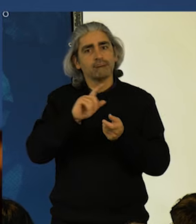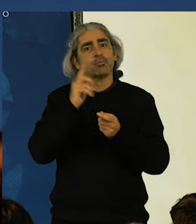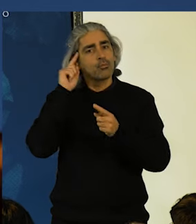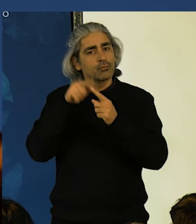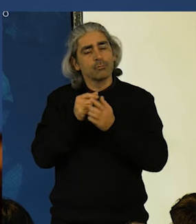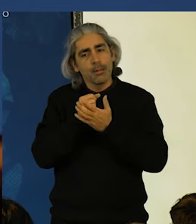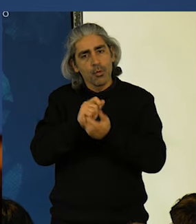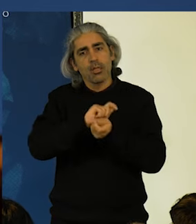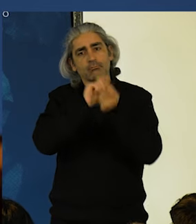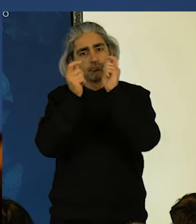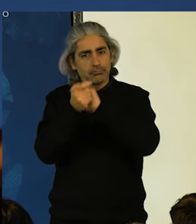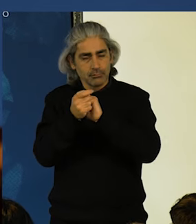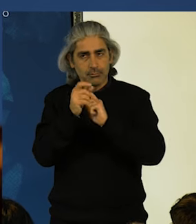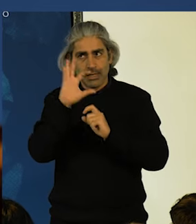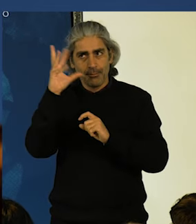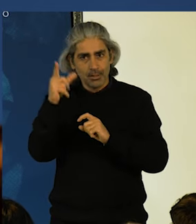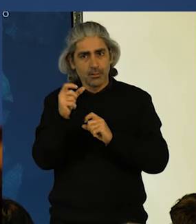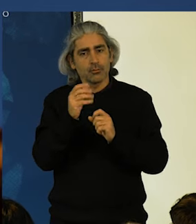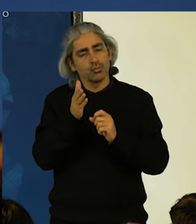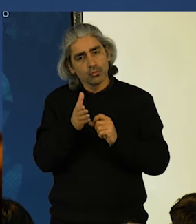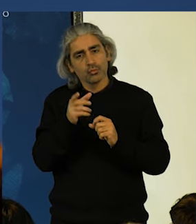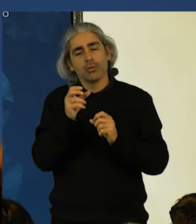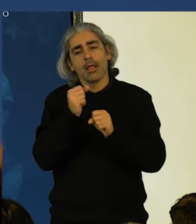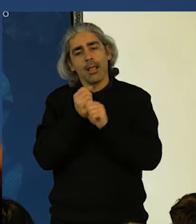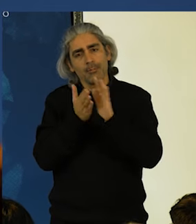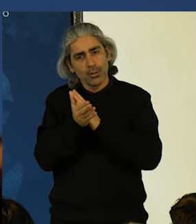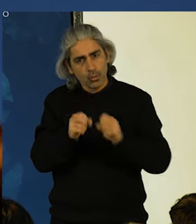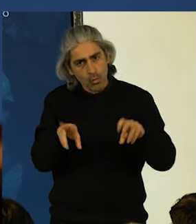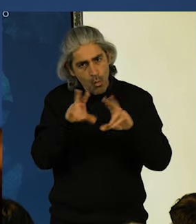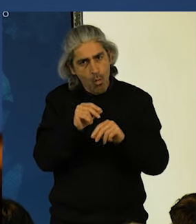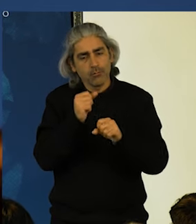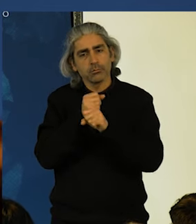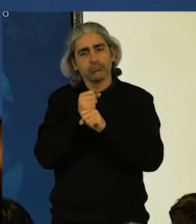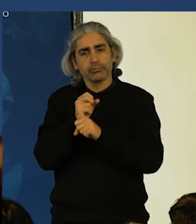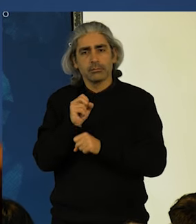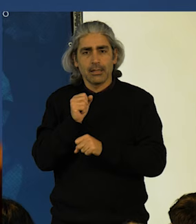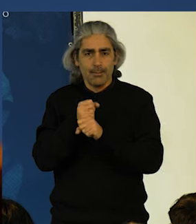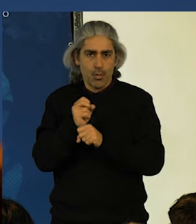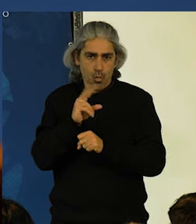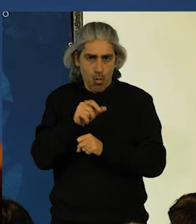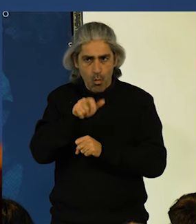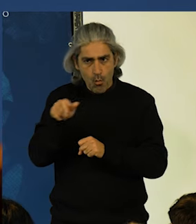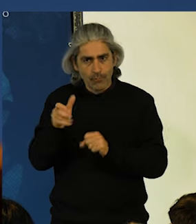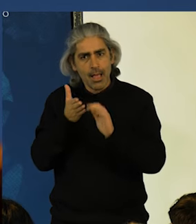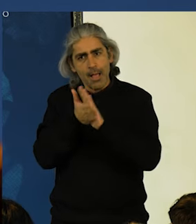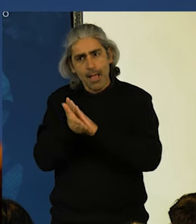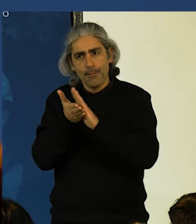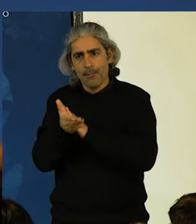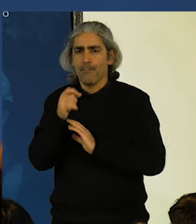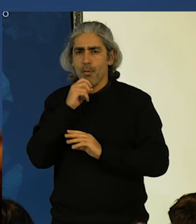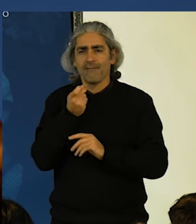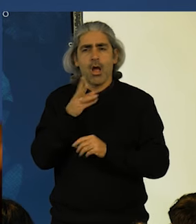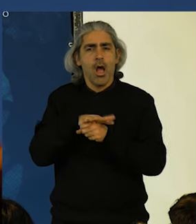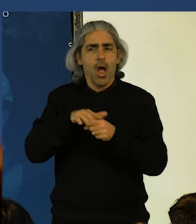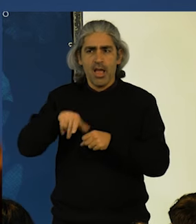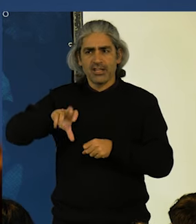justa. Que crie empregos novos. Que crie novos postos de trabalho. Os novos empregos podem ser criados em várias áreas na nossa